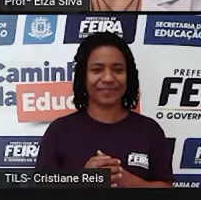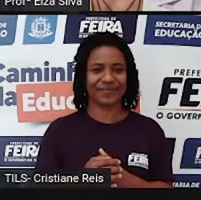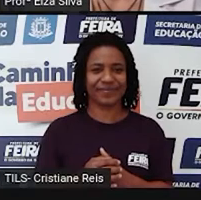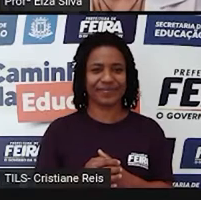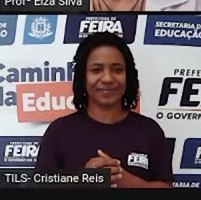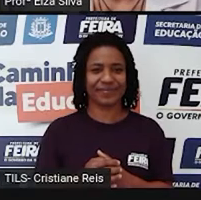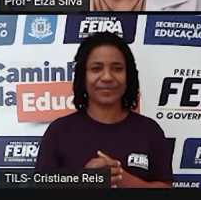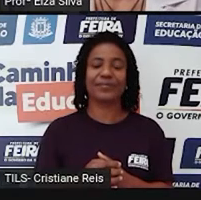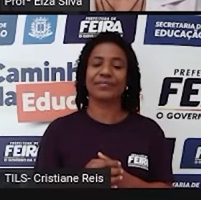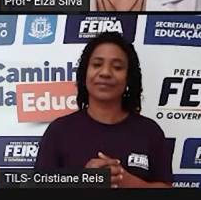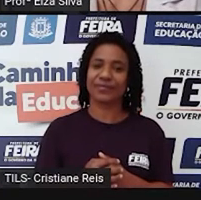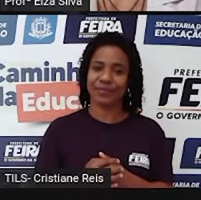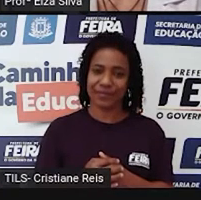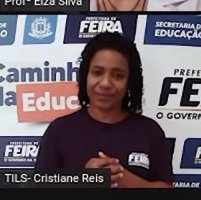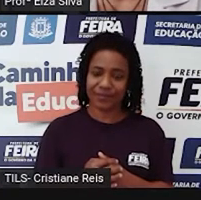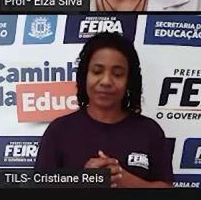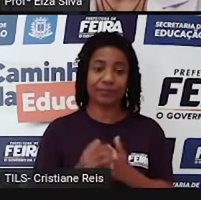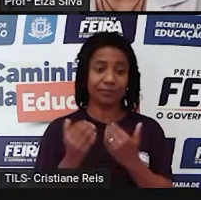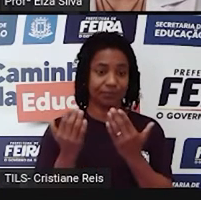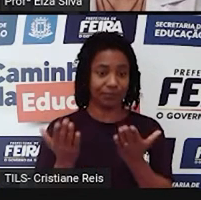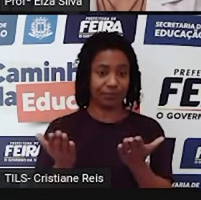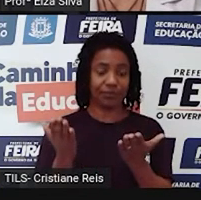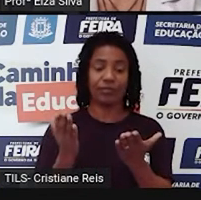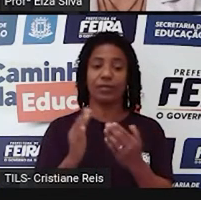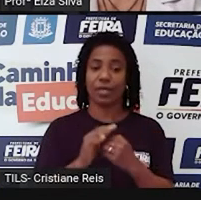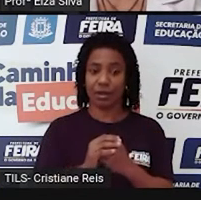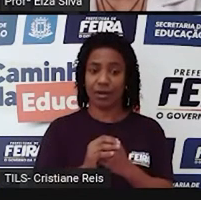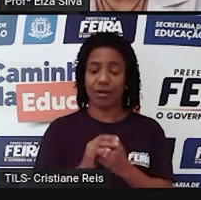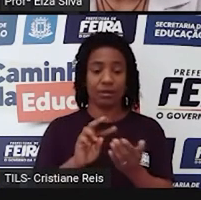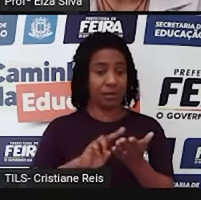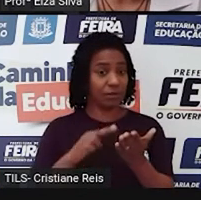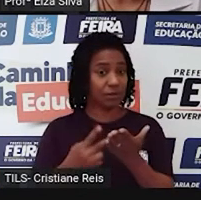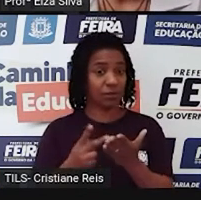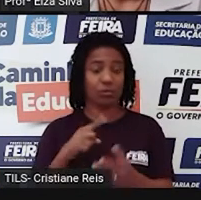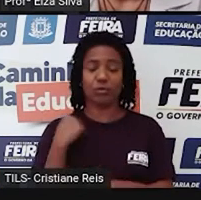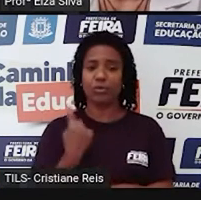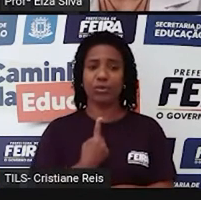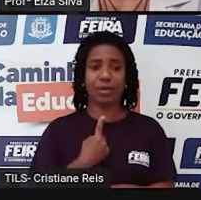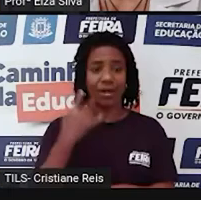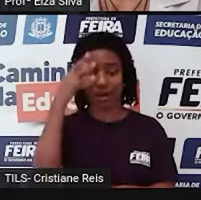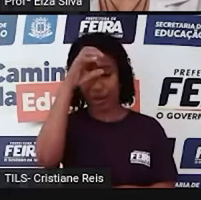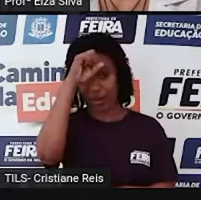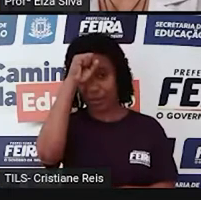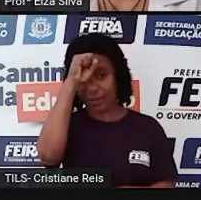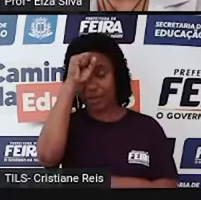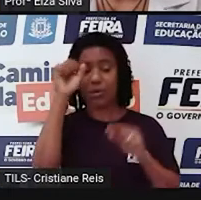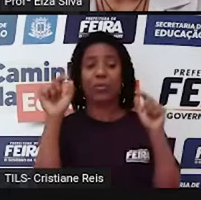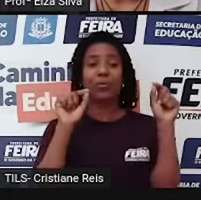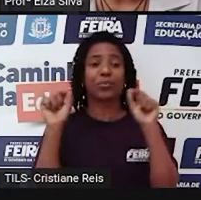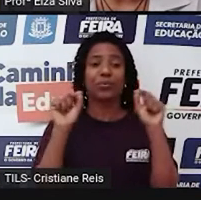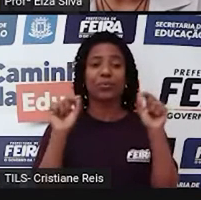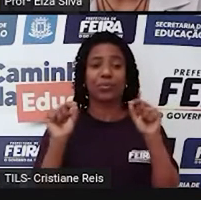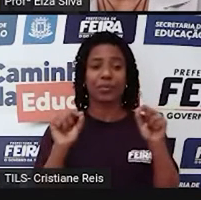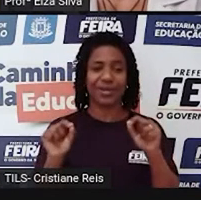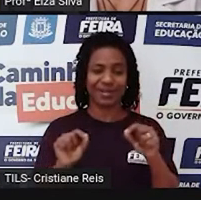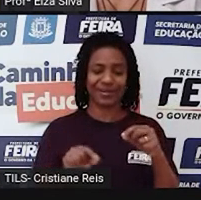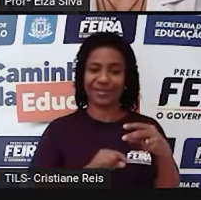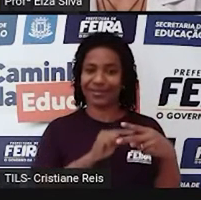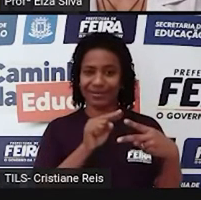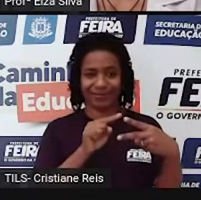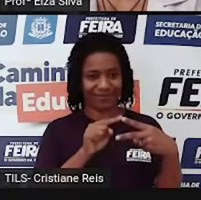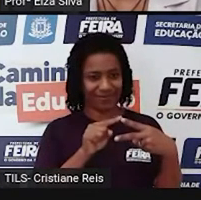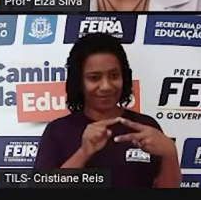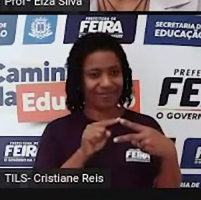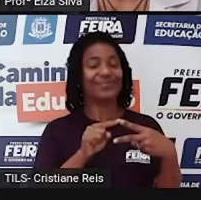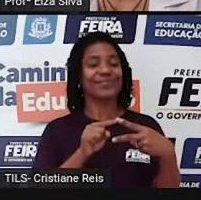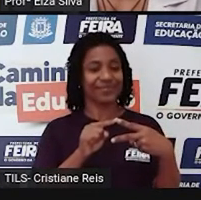O que vamos aprender hoje? Então, que é que nós vamos aprender hoje, né? A nossa aprendizagem de hoje está